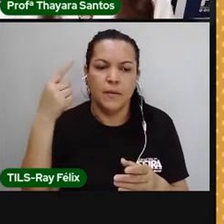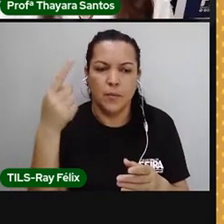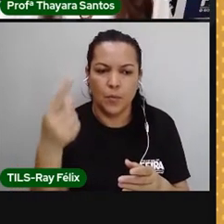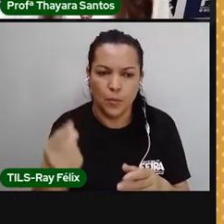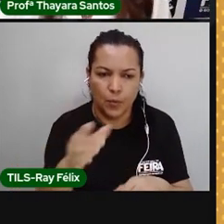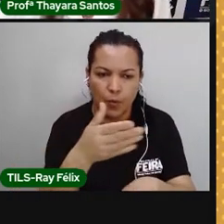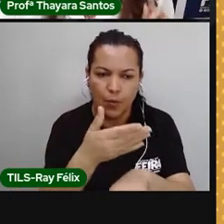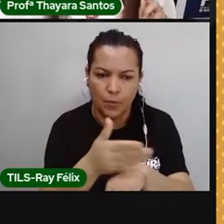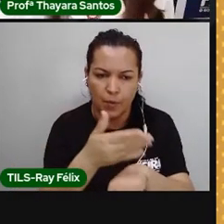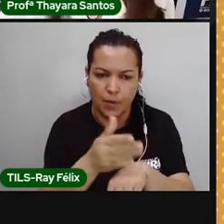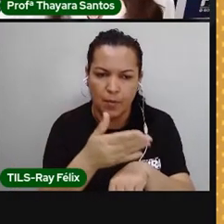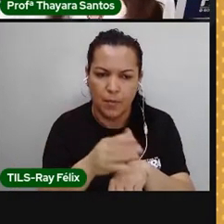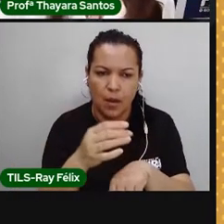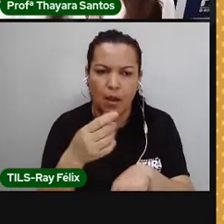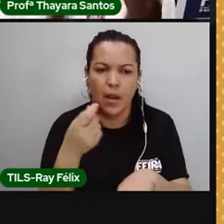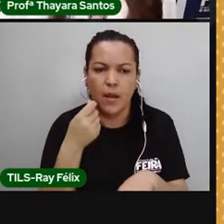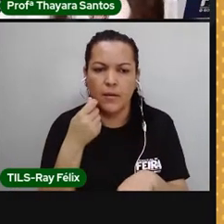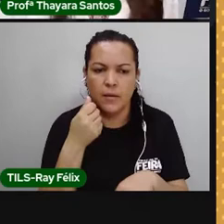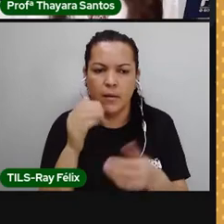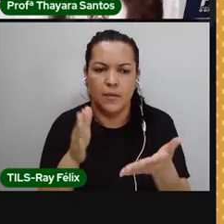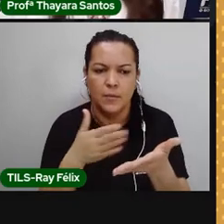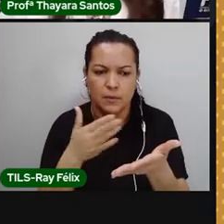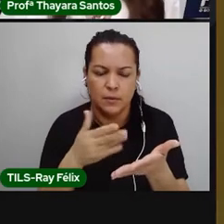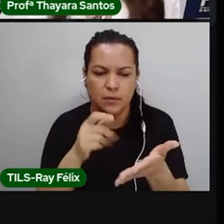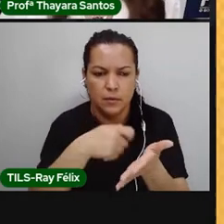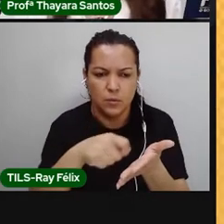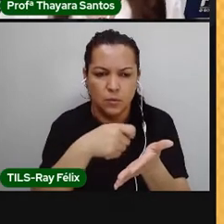fazerem as anotações, que vão ser muito faltantes.